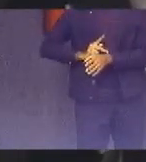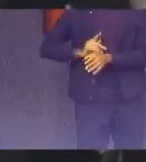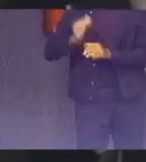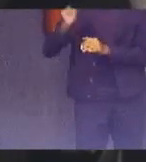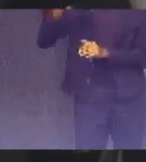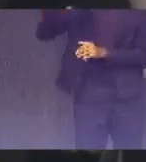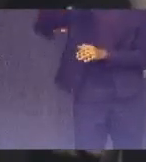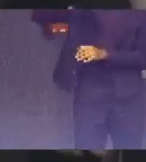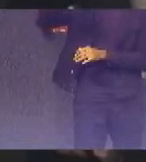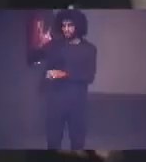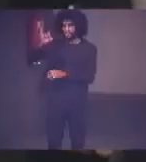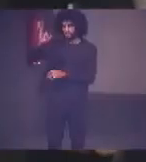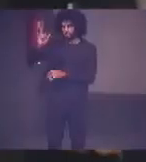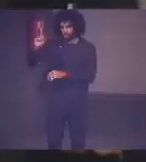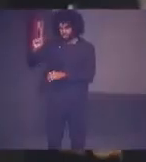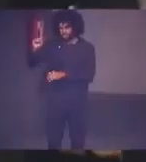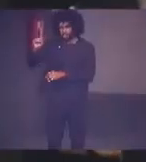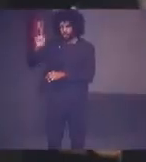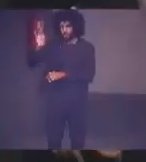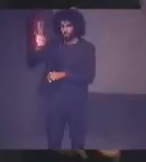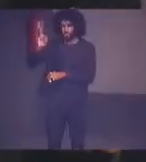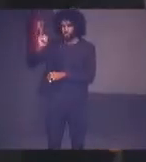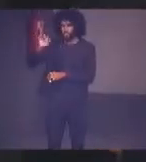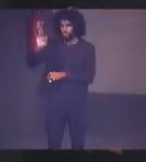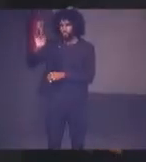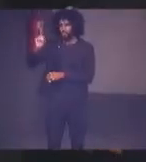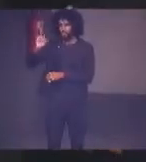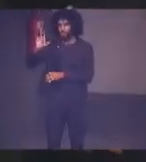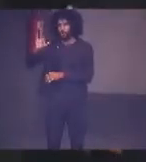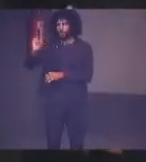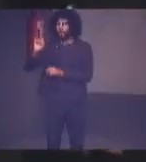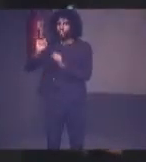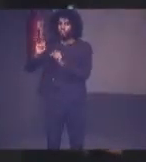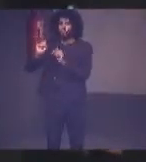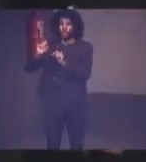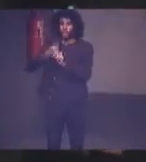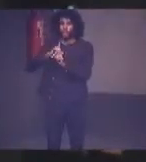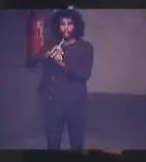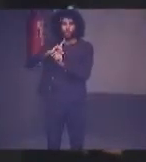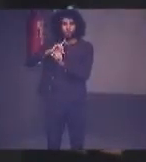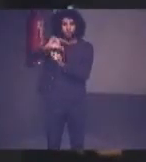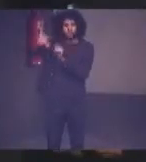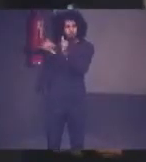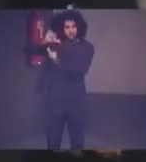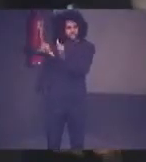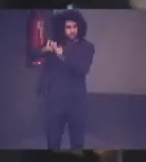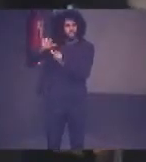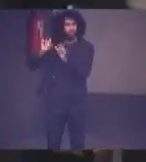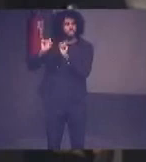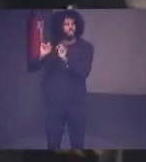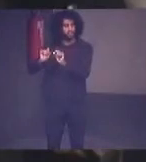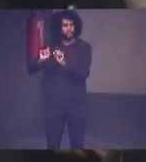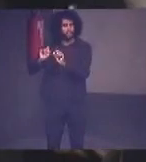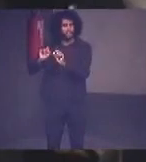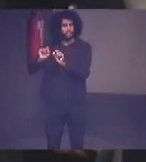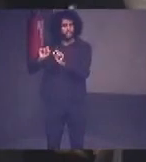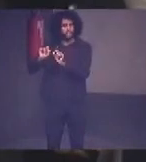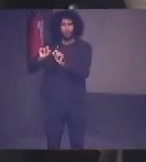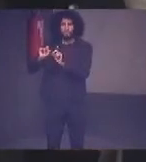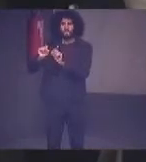do Supremo Tribunal Federal editou uma resolução a resolução 201